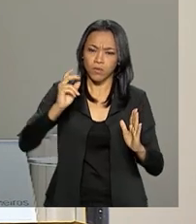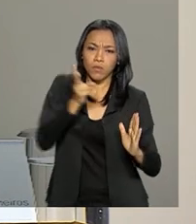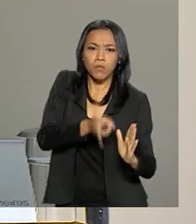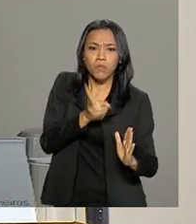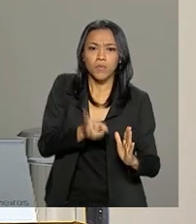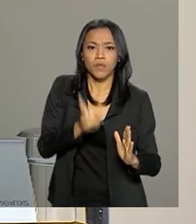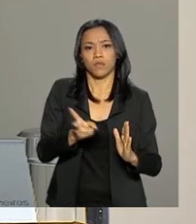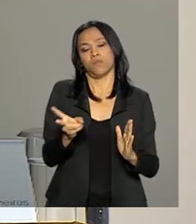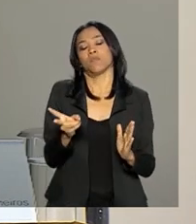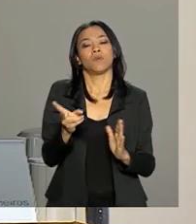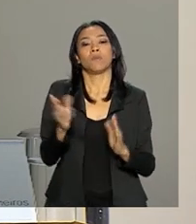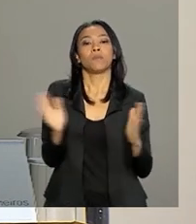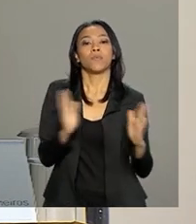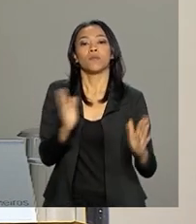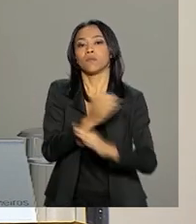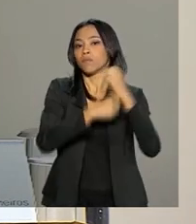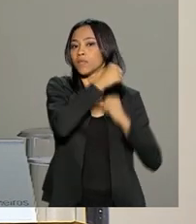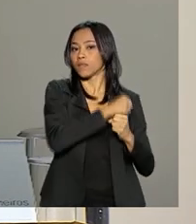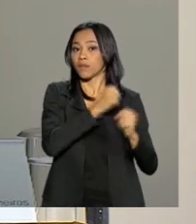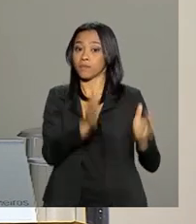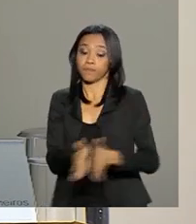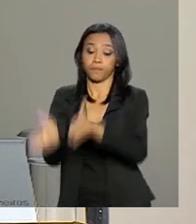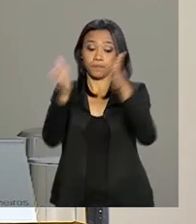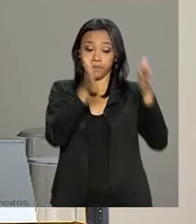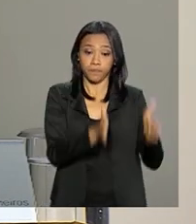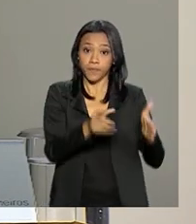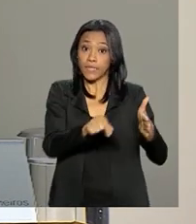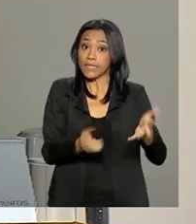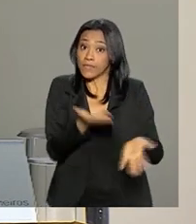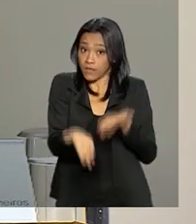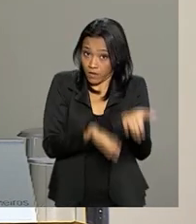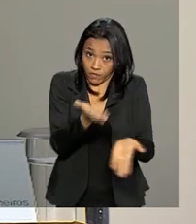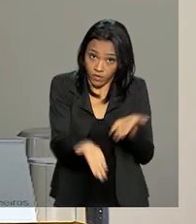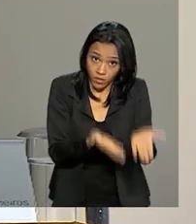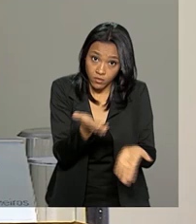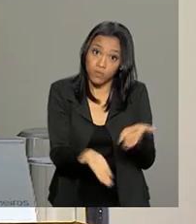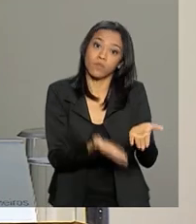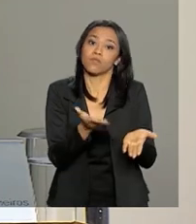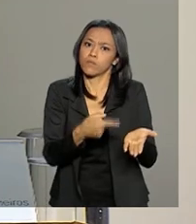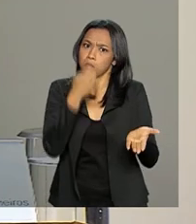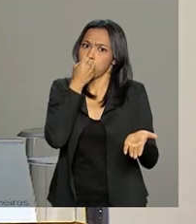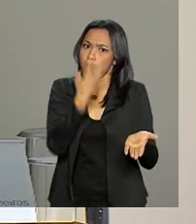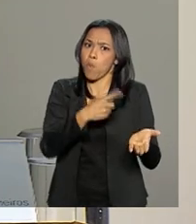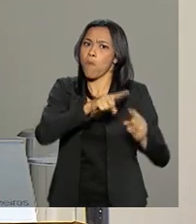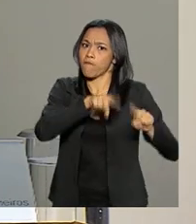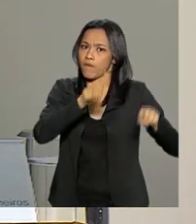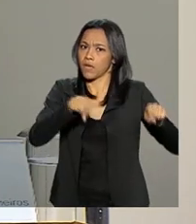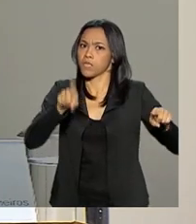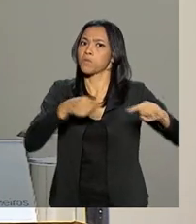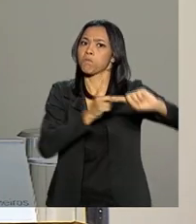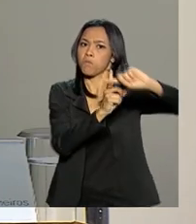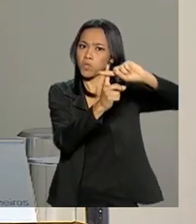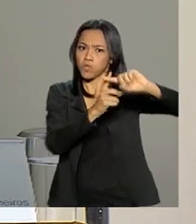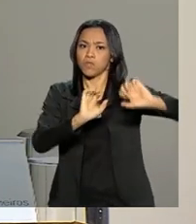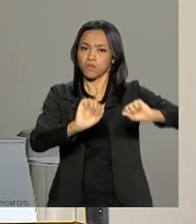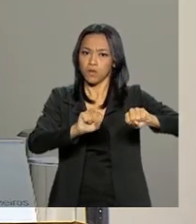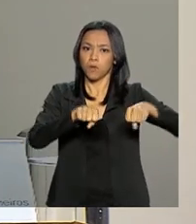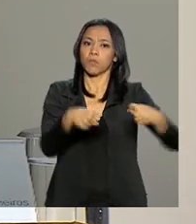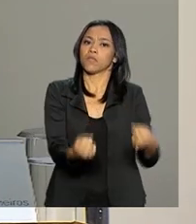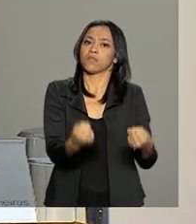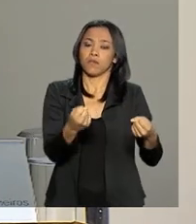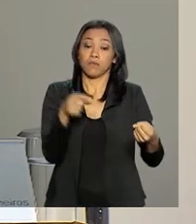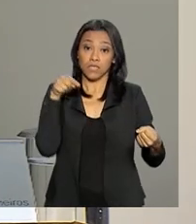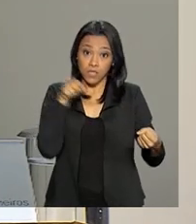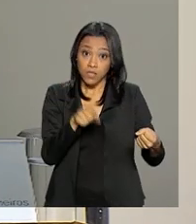ano anterior. Venda de bens e serviços começa a apresentar uma variação positiva, uma recuperação positiva.